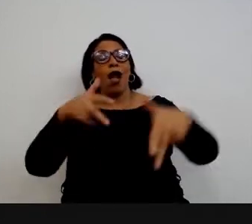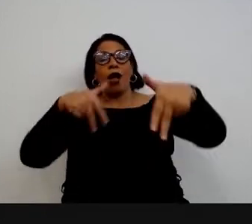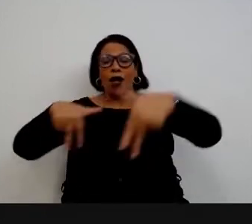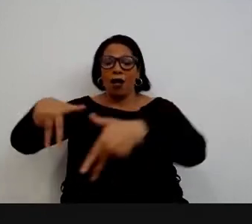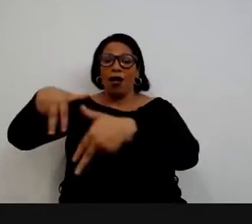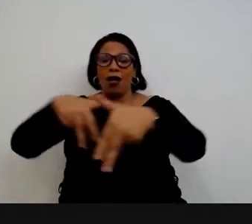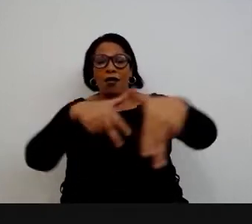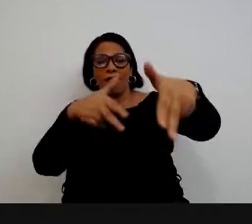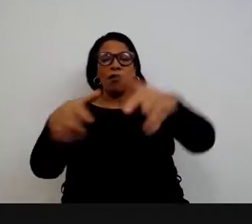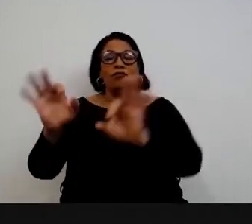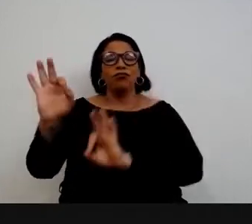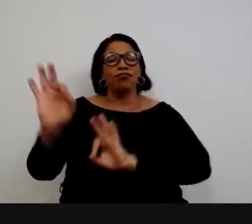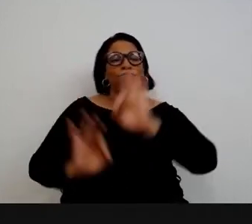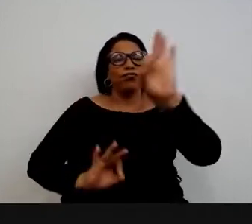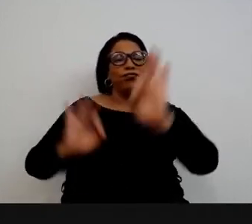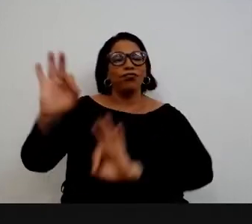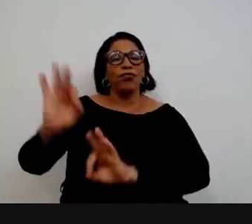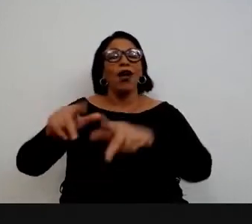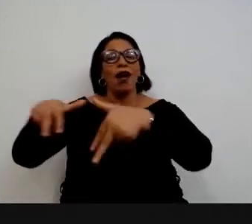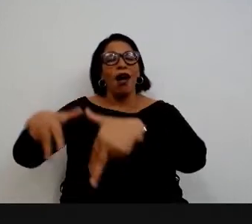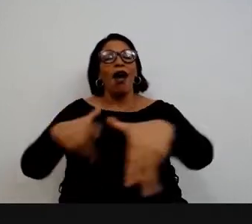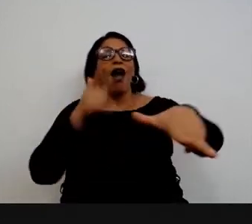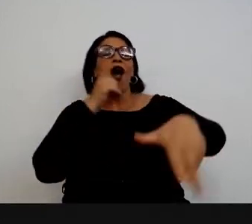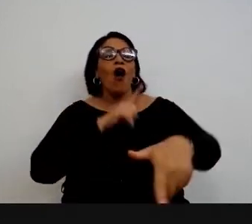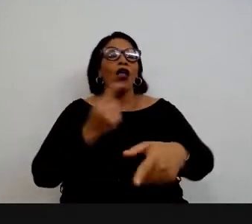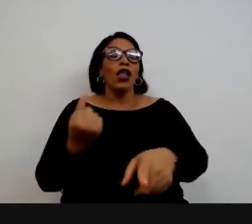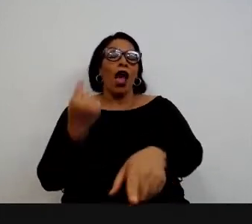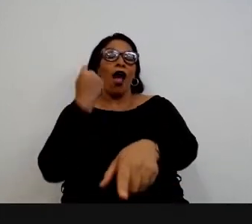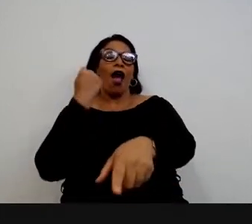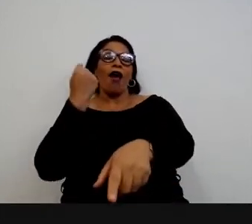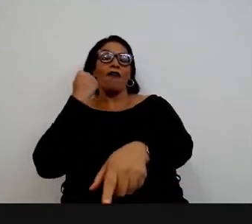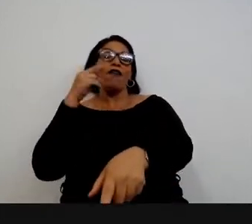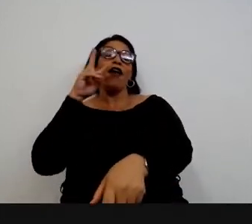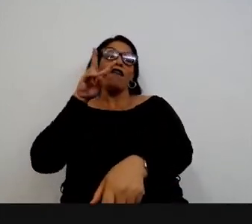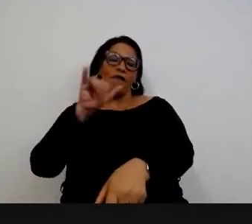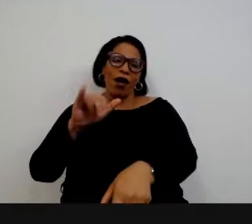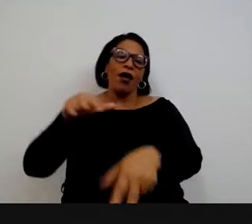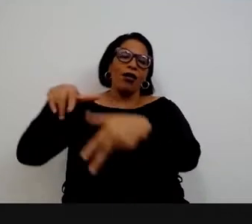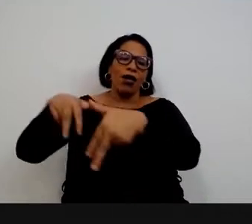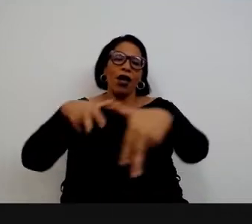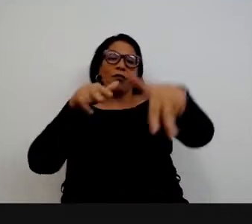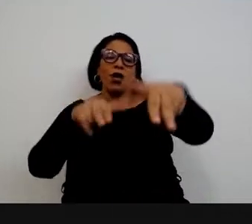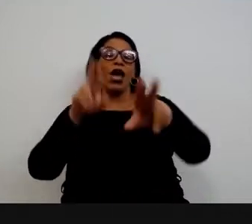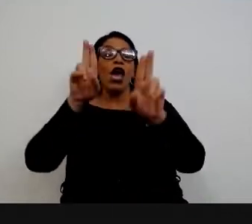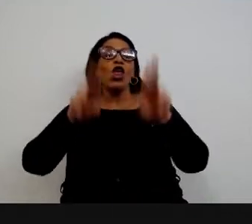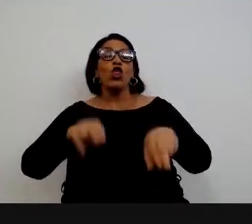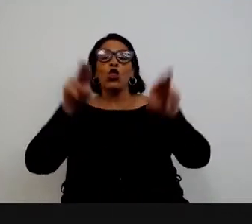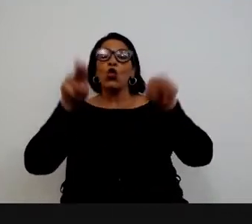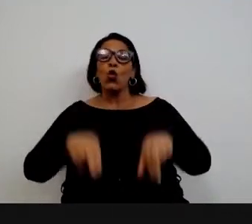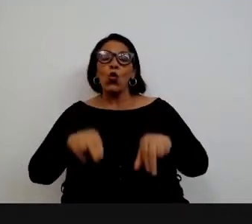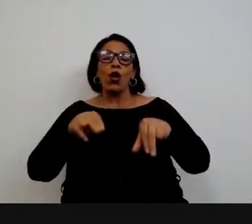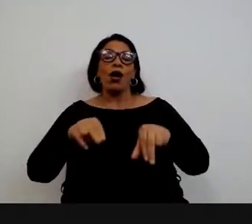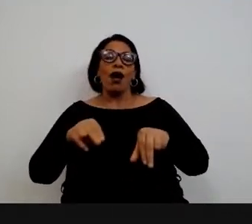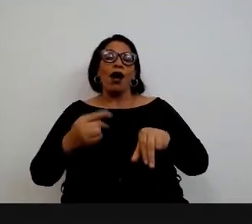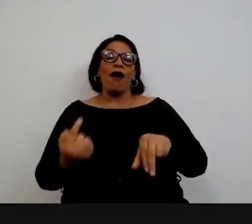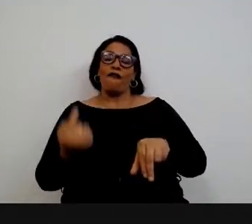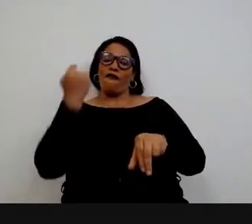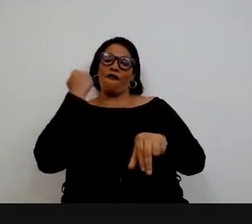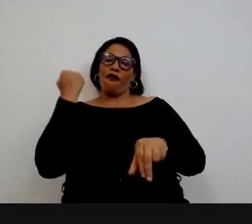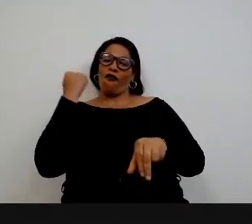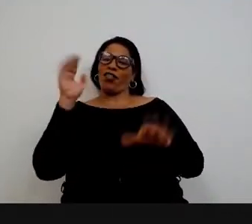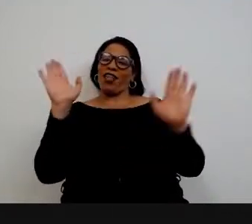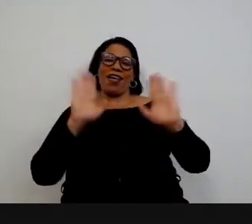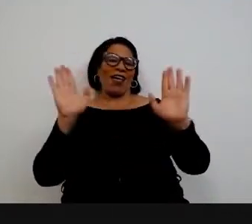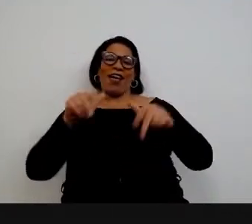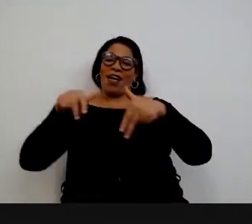caminhar, o caminho é feito e, olhando para trás, você vê o caminho que nunca deve ser pisado novamente.